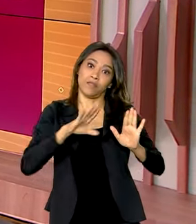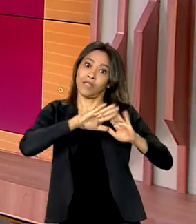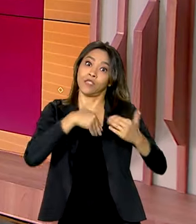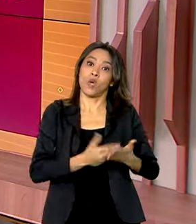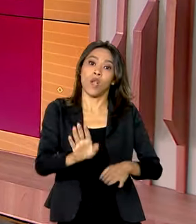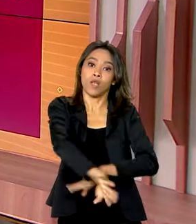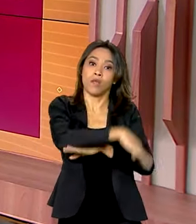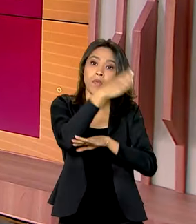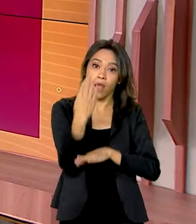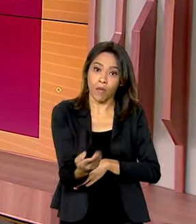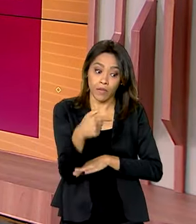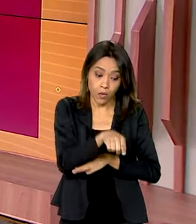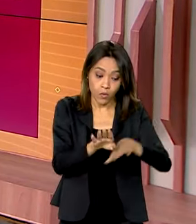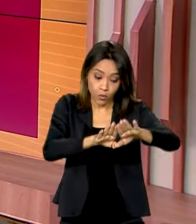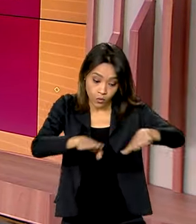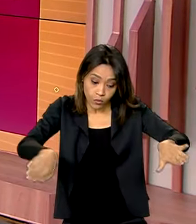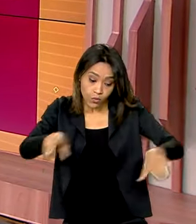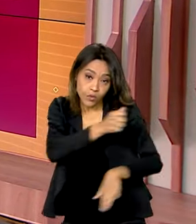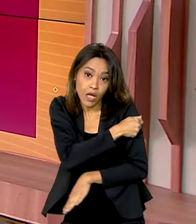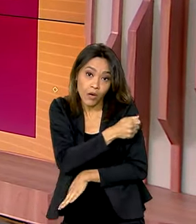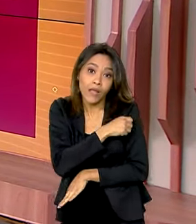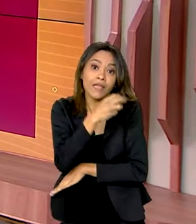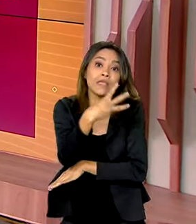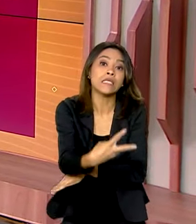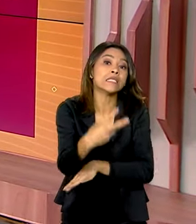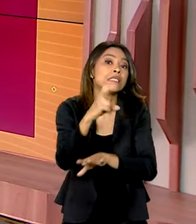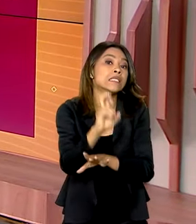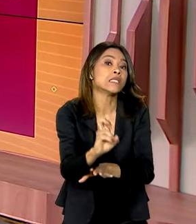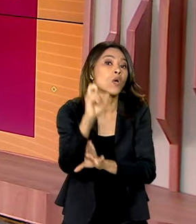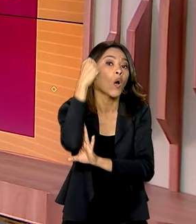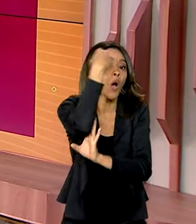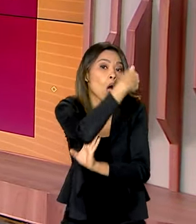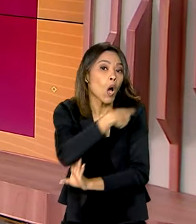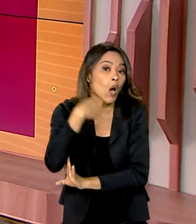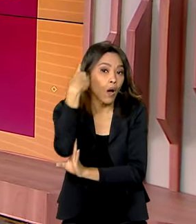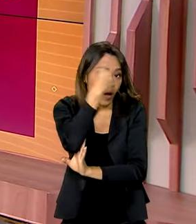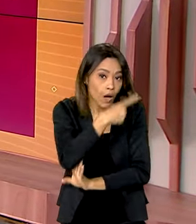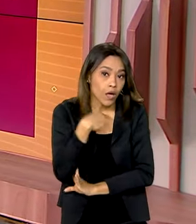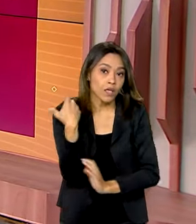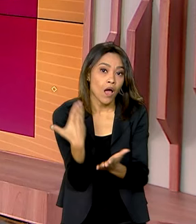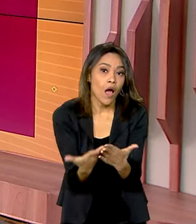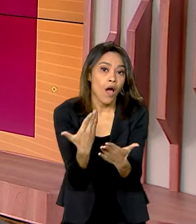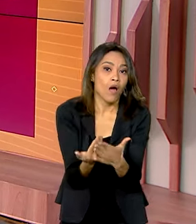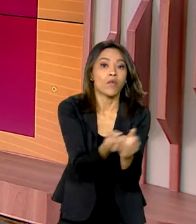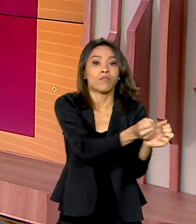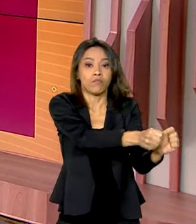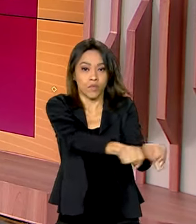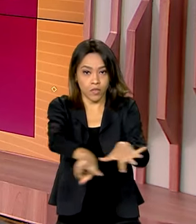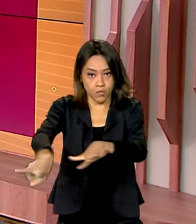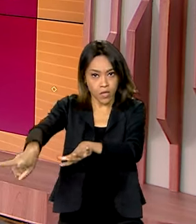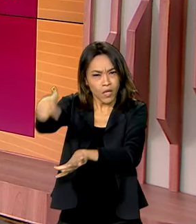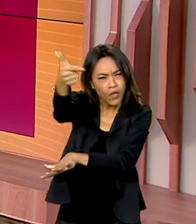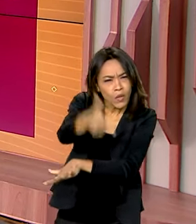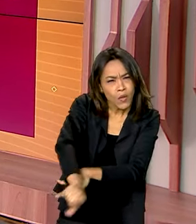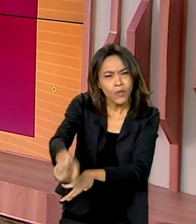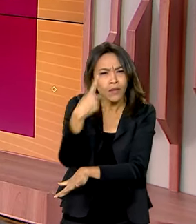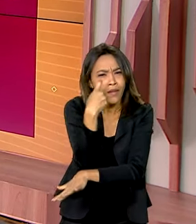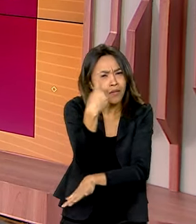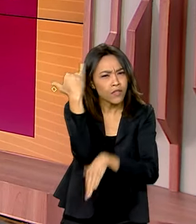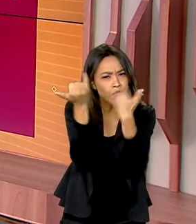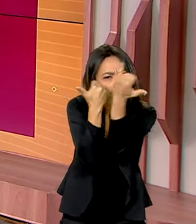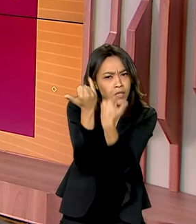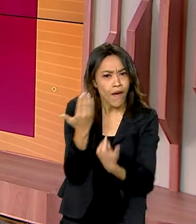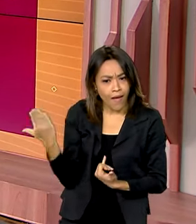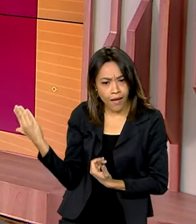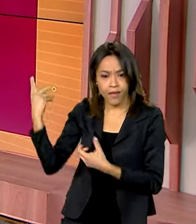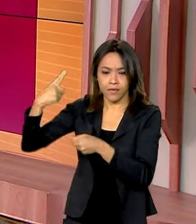Integral. A jornada dos alunos é de 35 horas a aula semanais. E outro dado interessante é que Talismã é uma das